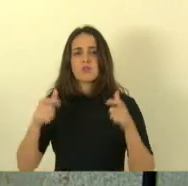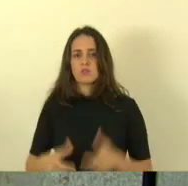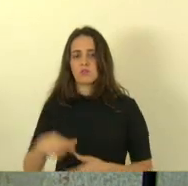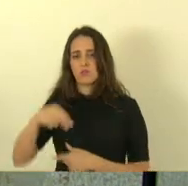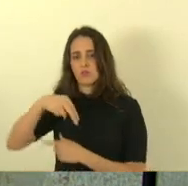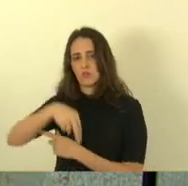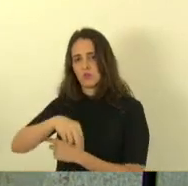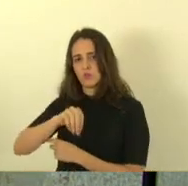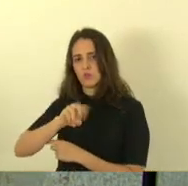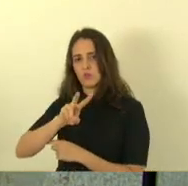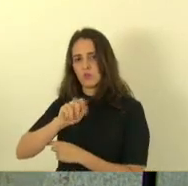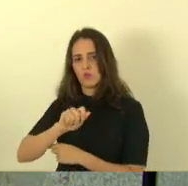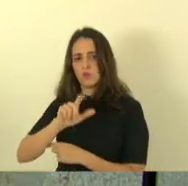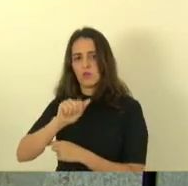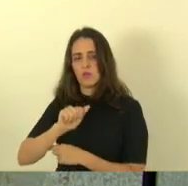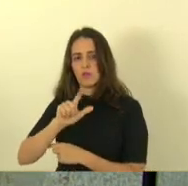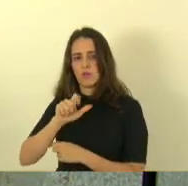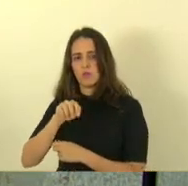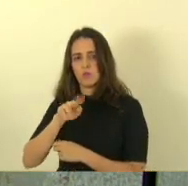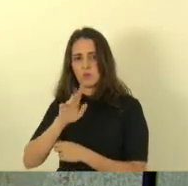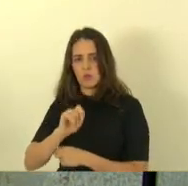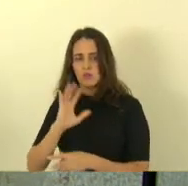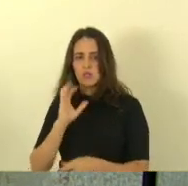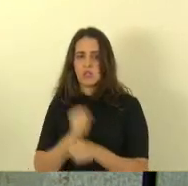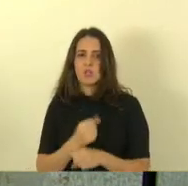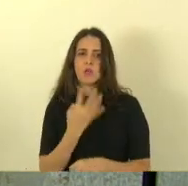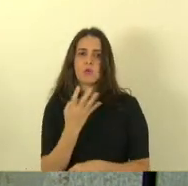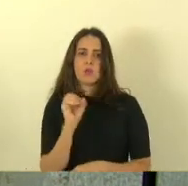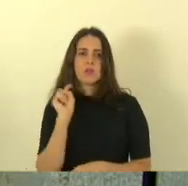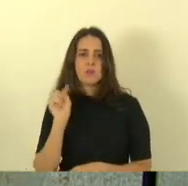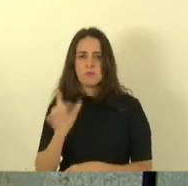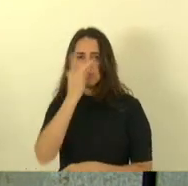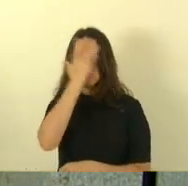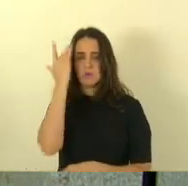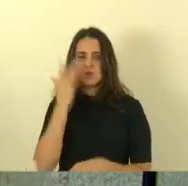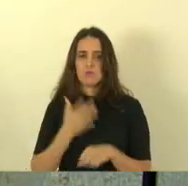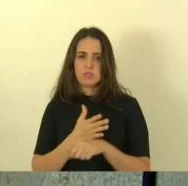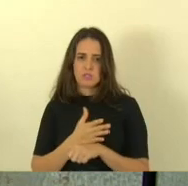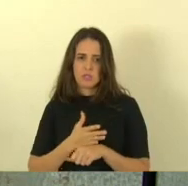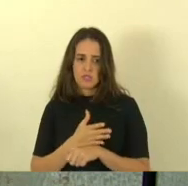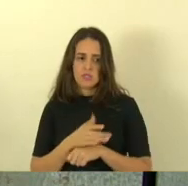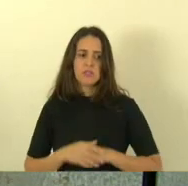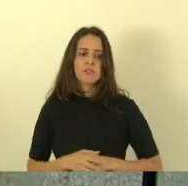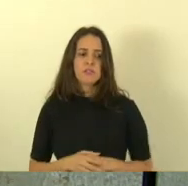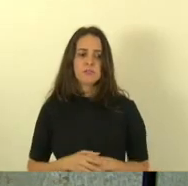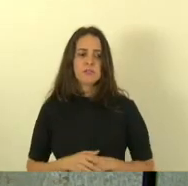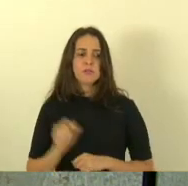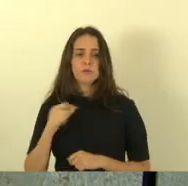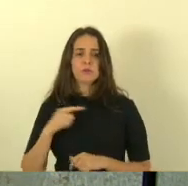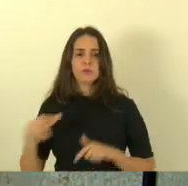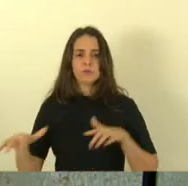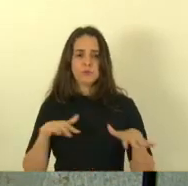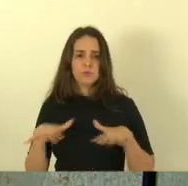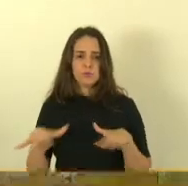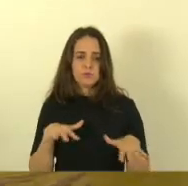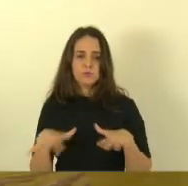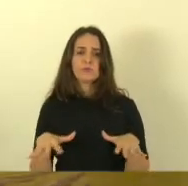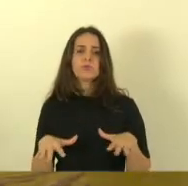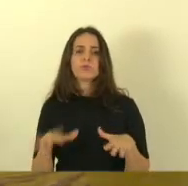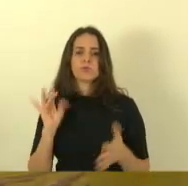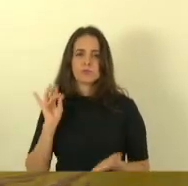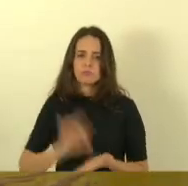é um grande bairro com aproximadamente 40 mil pessoas do município da serra eles fizeram uma movimentação